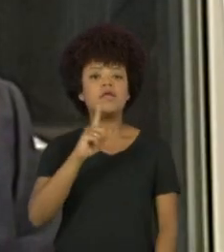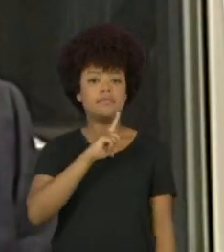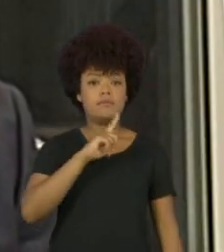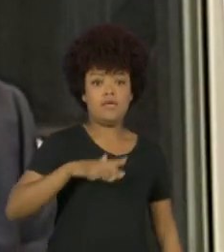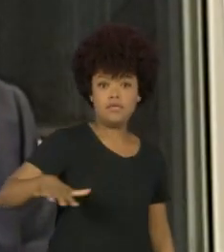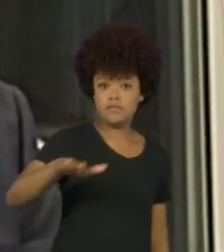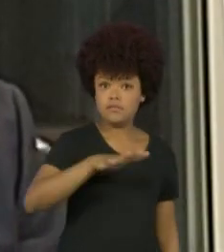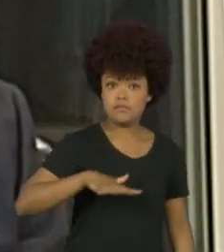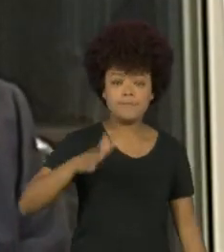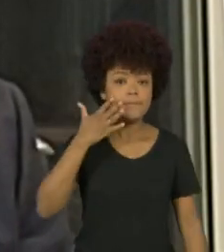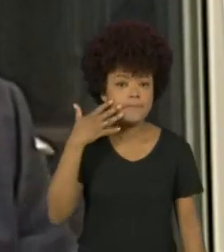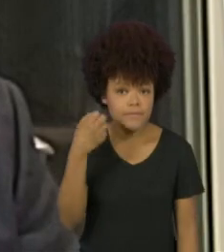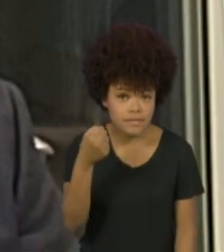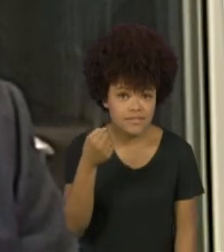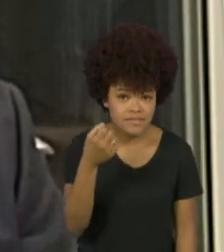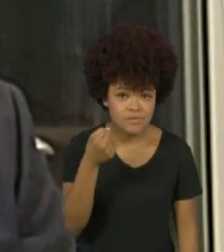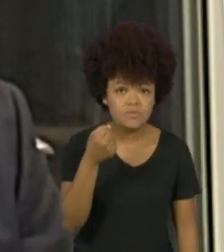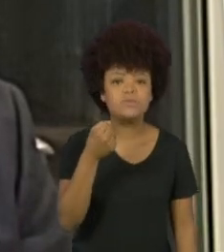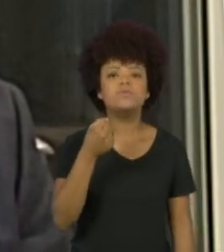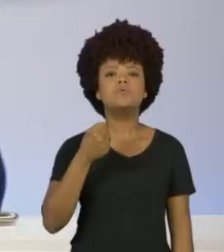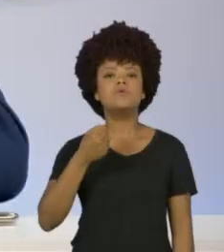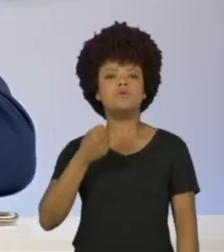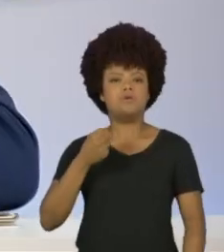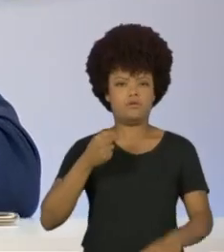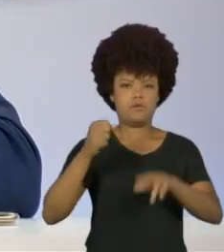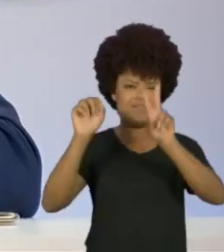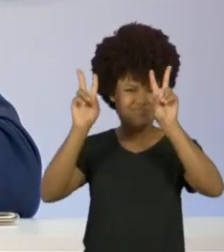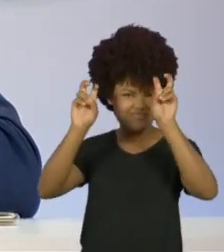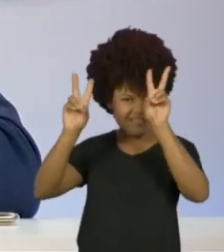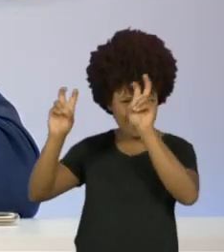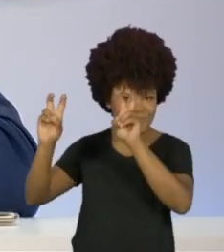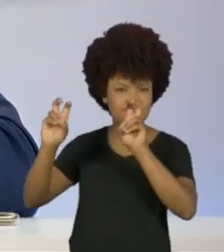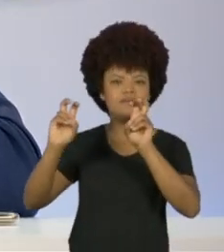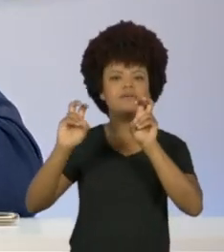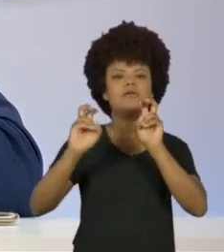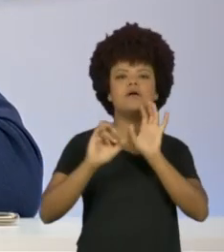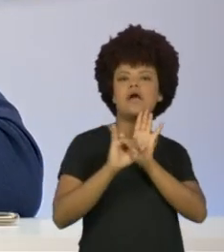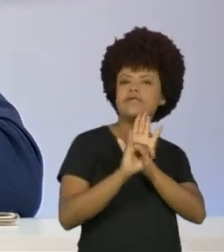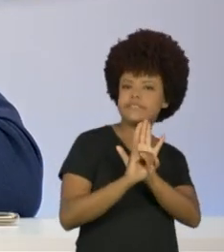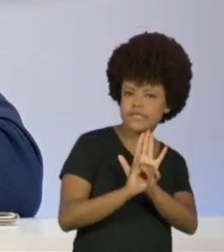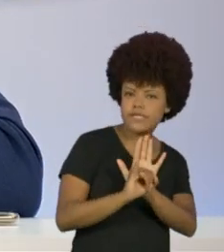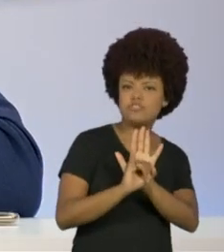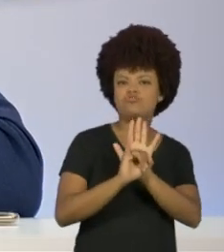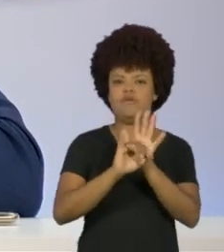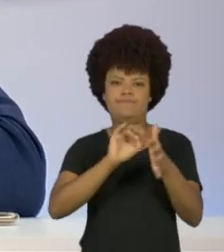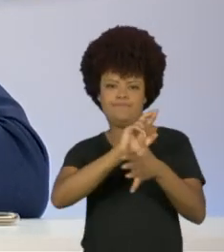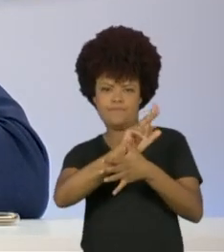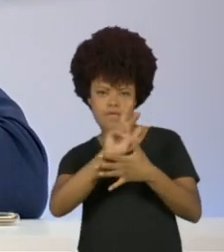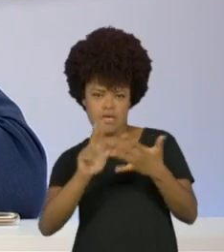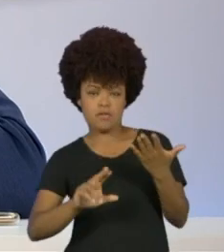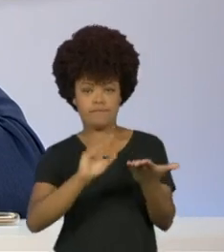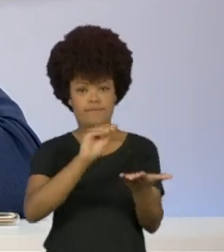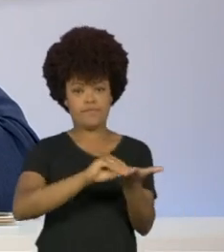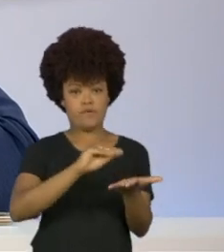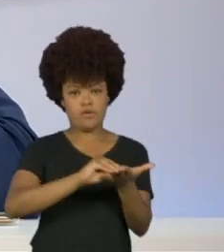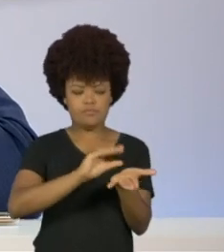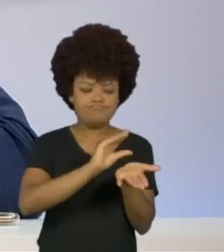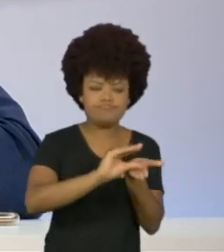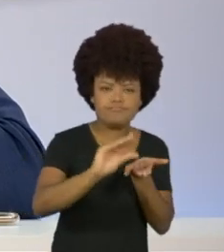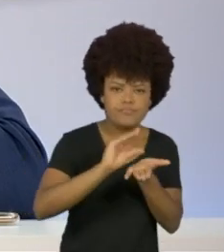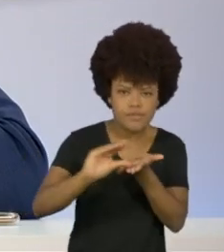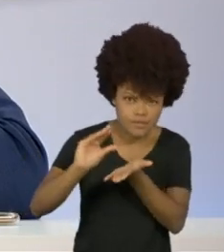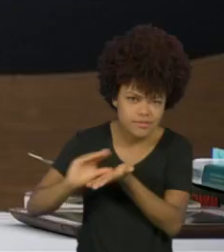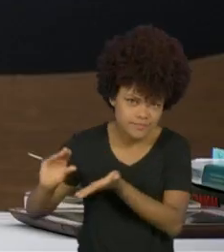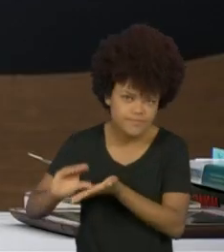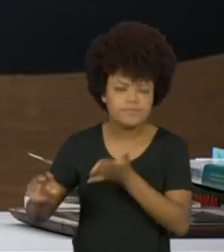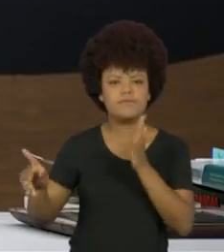branco, que tem essas críticas a pautas ditas e identitárias por eles, existe uma falta de investimento em candidaturas negras para sua viabilidade?